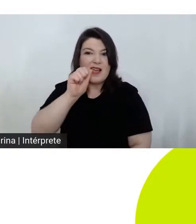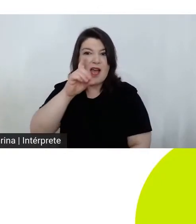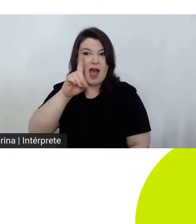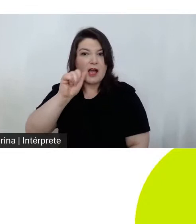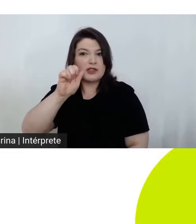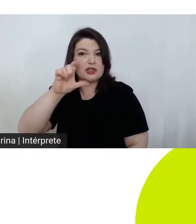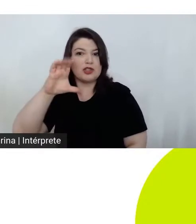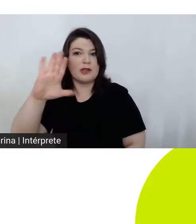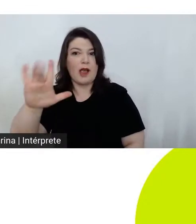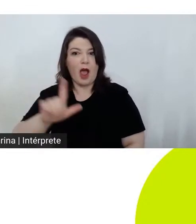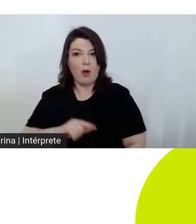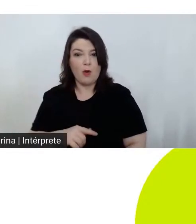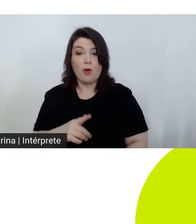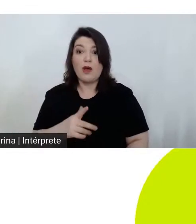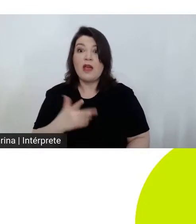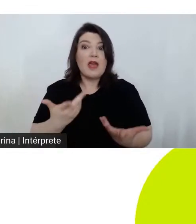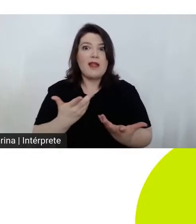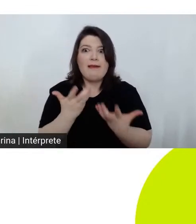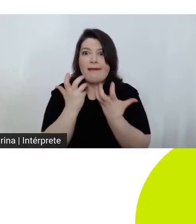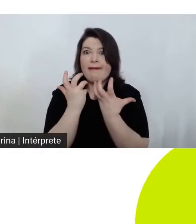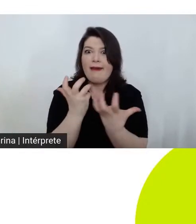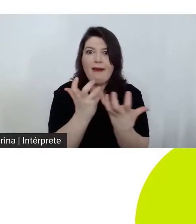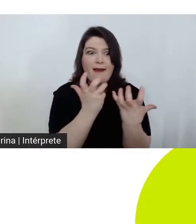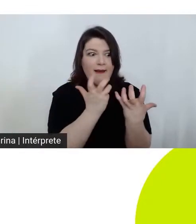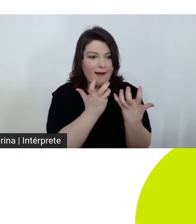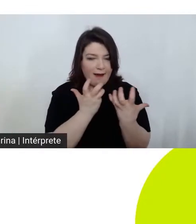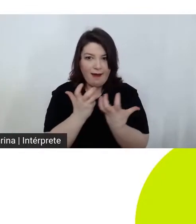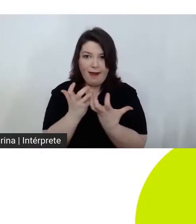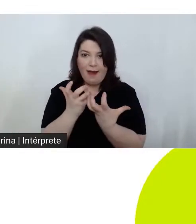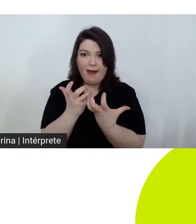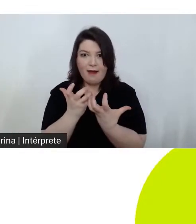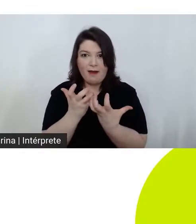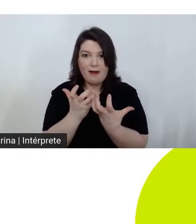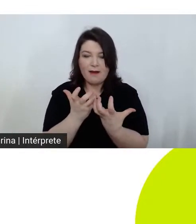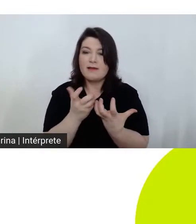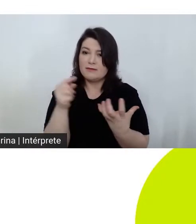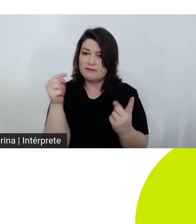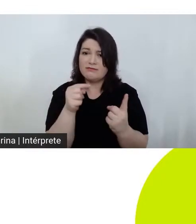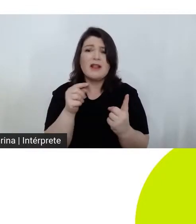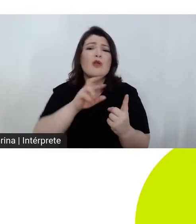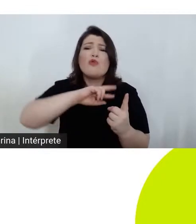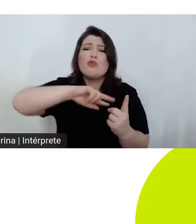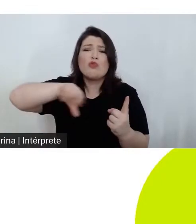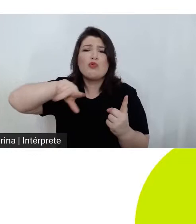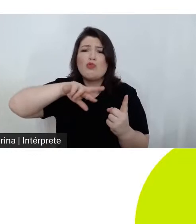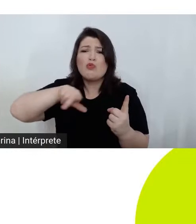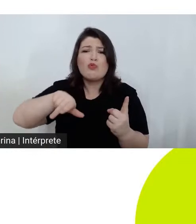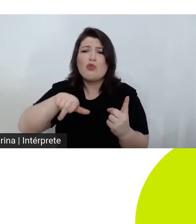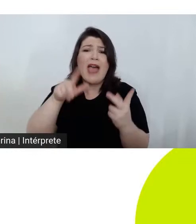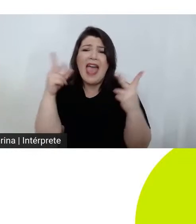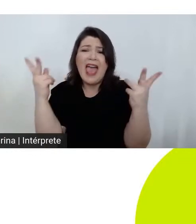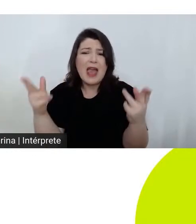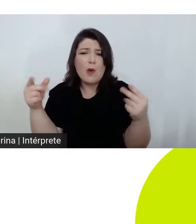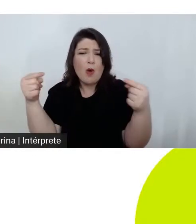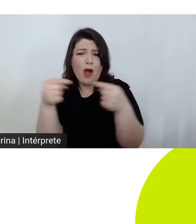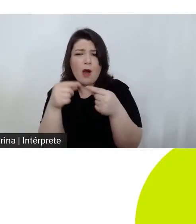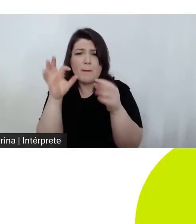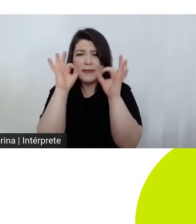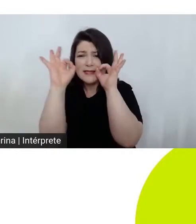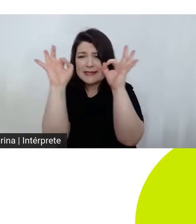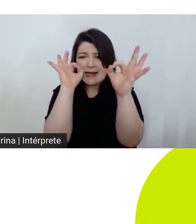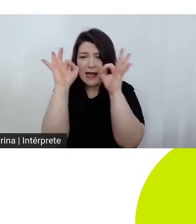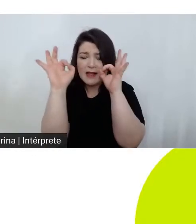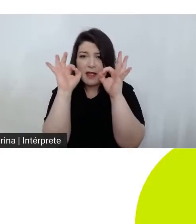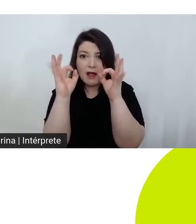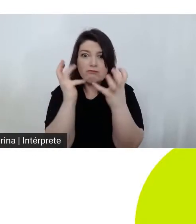A compulsão não é um fenômeno novo na psicanálise. é sobre dois modos principais